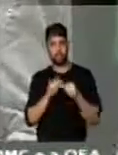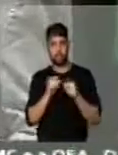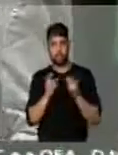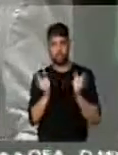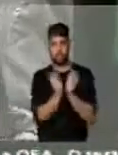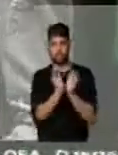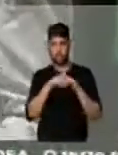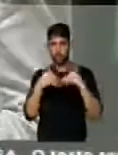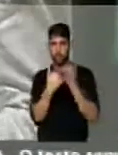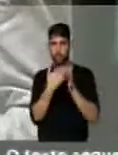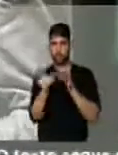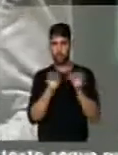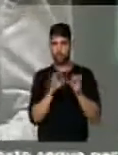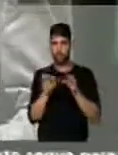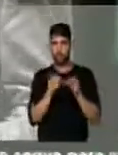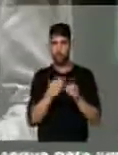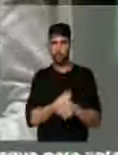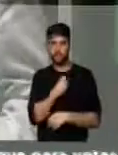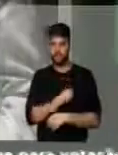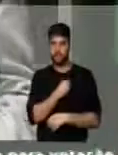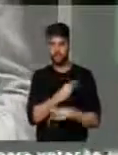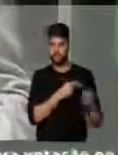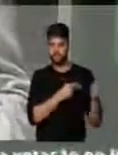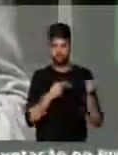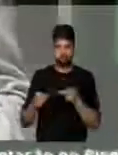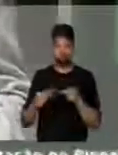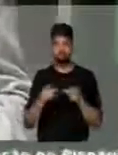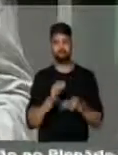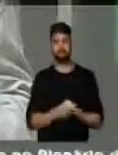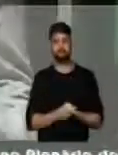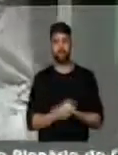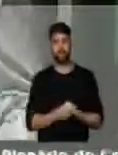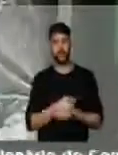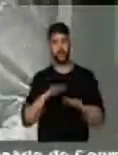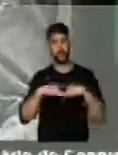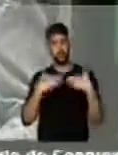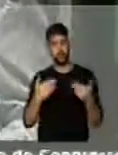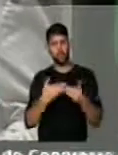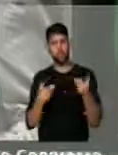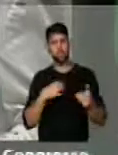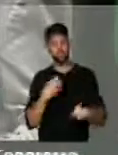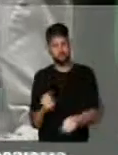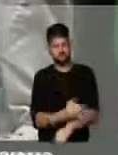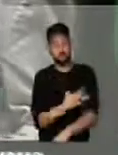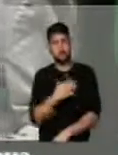sua escola. E vi, Júlio César, coisa como a vete.